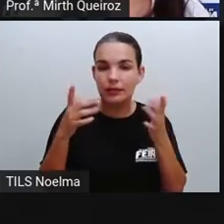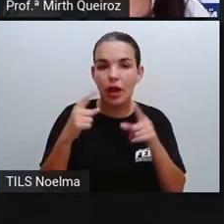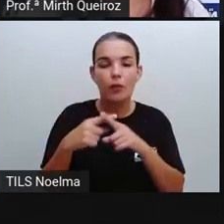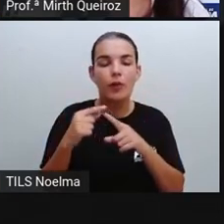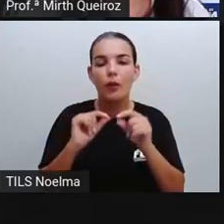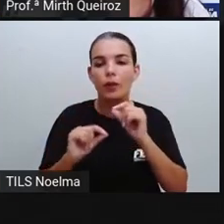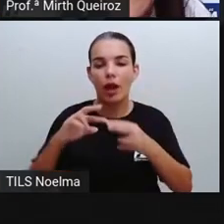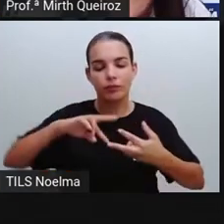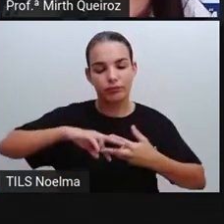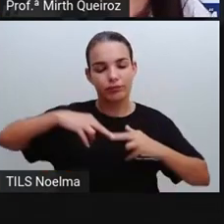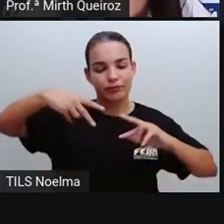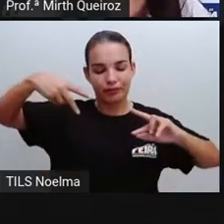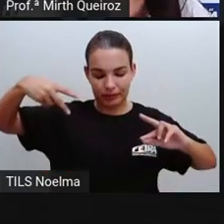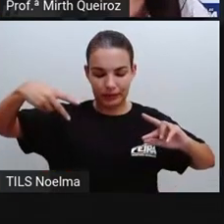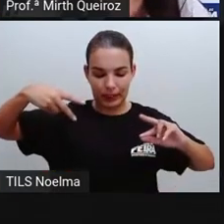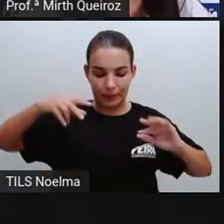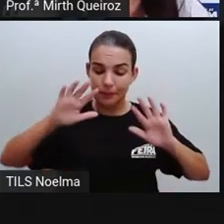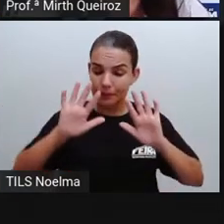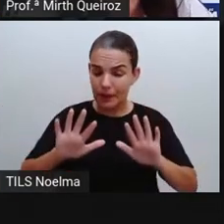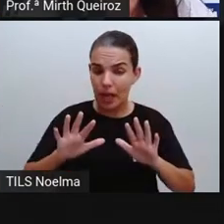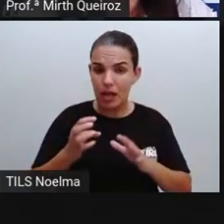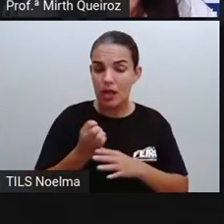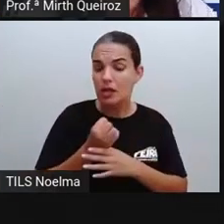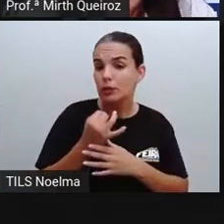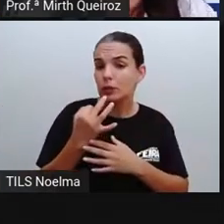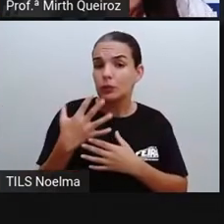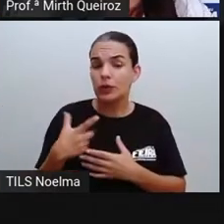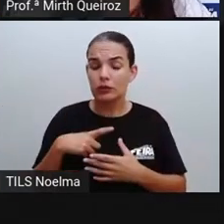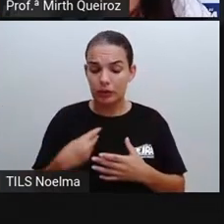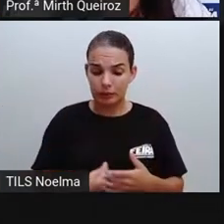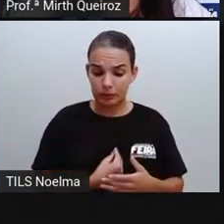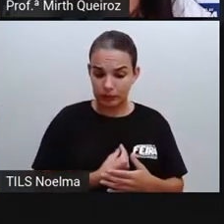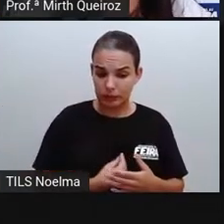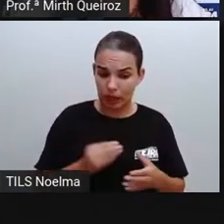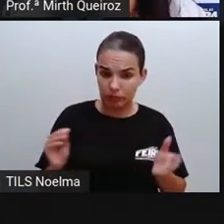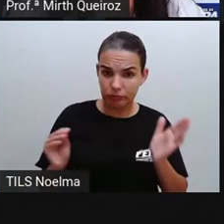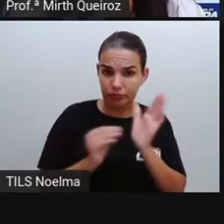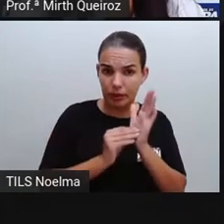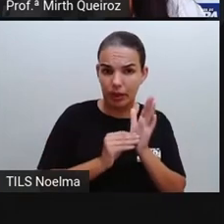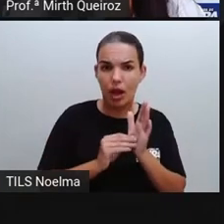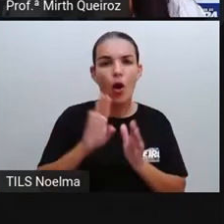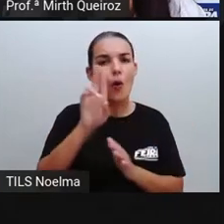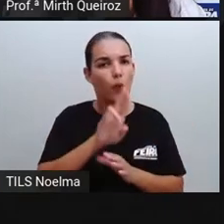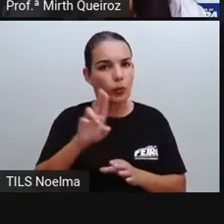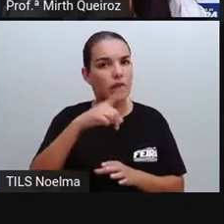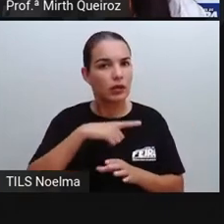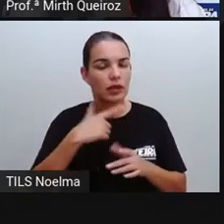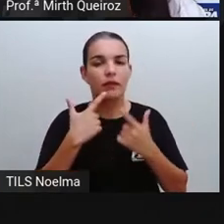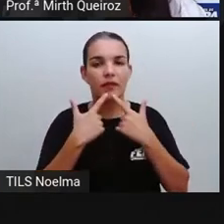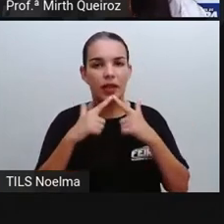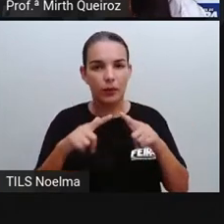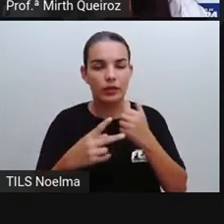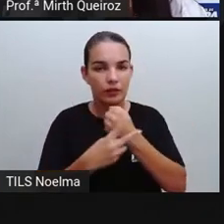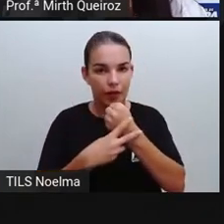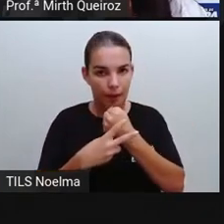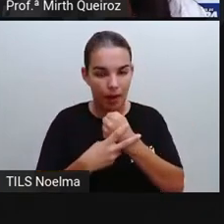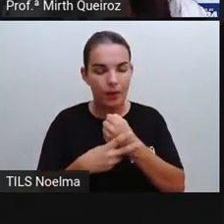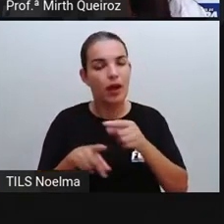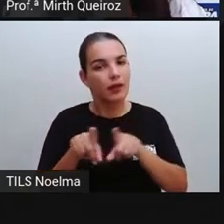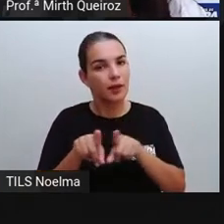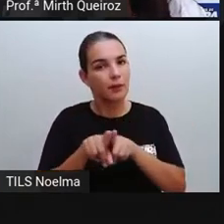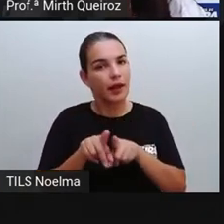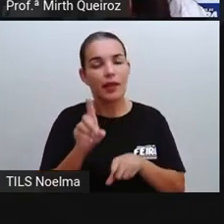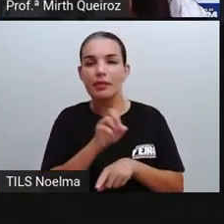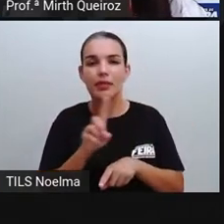sustentabilidade. E quais são os elementos que estão presentes nele? Interessante. A gente utiliza aí a linguagem verbal e a